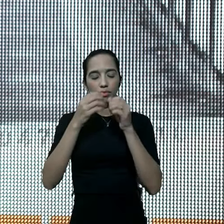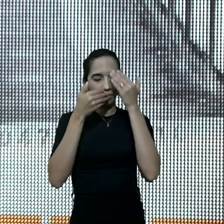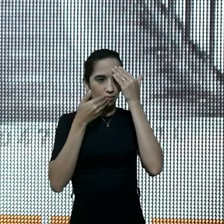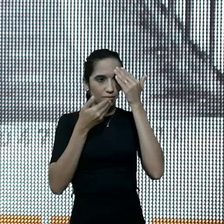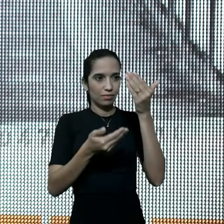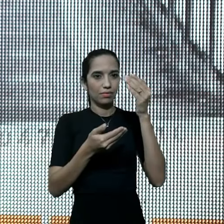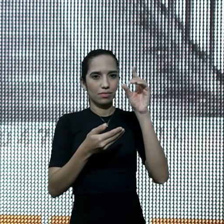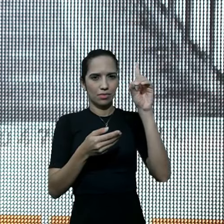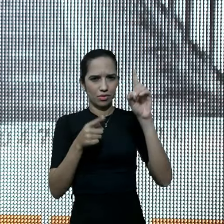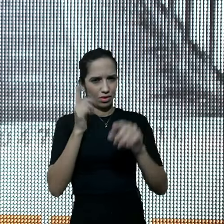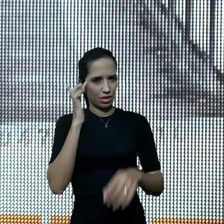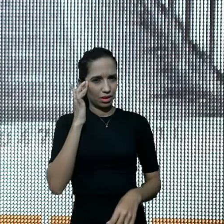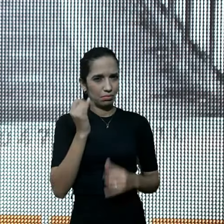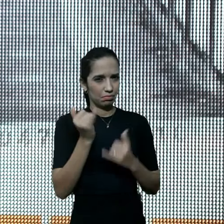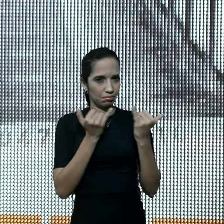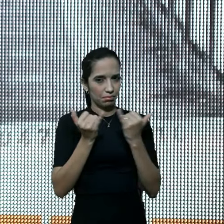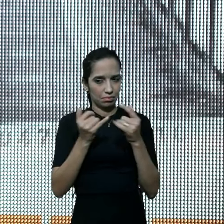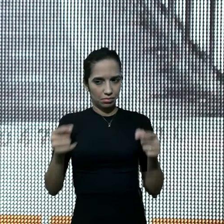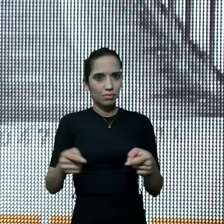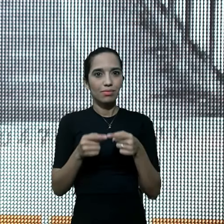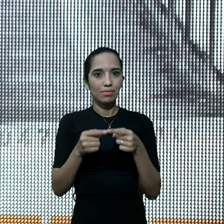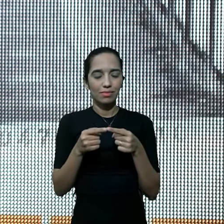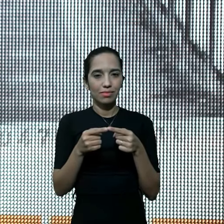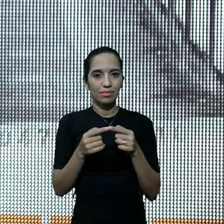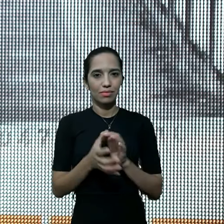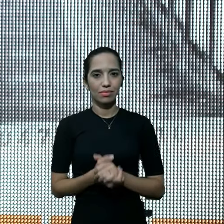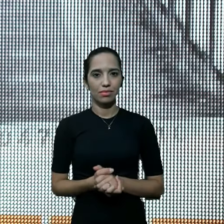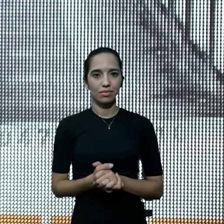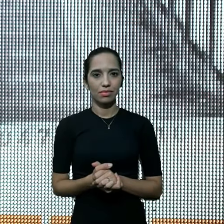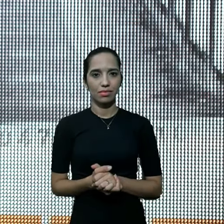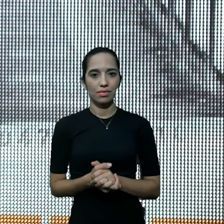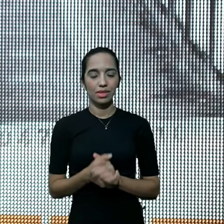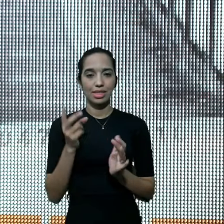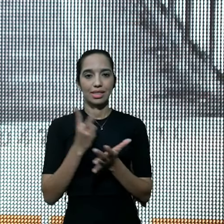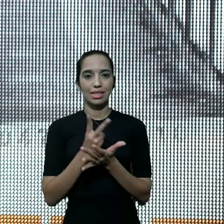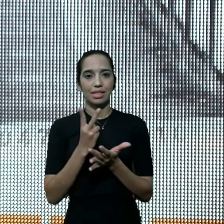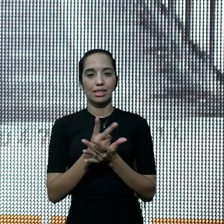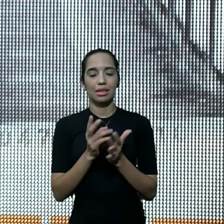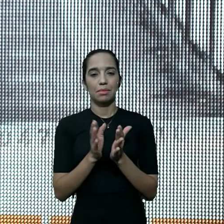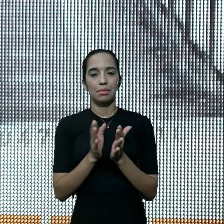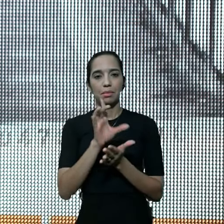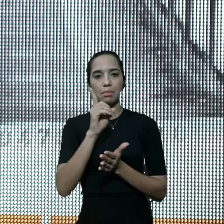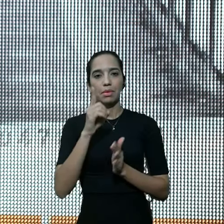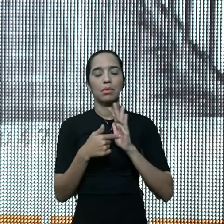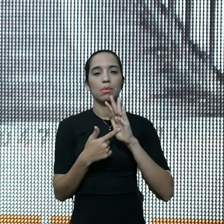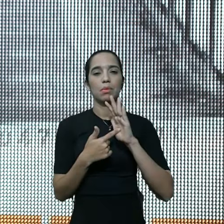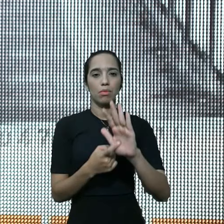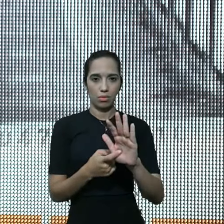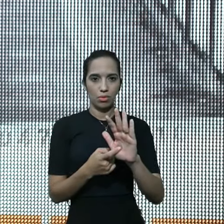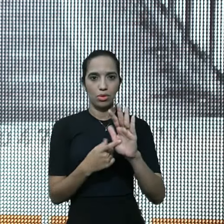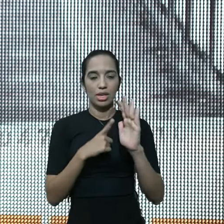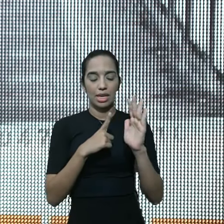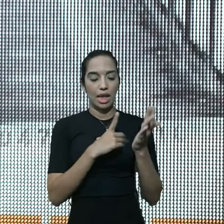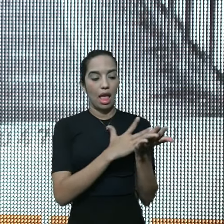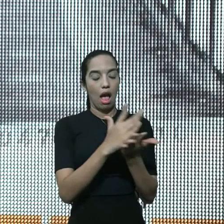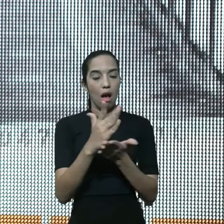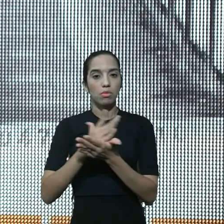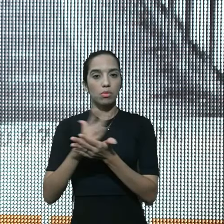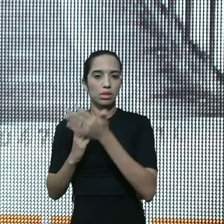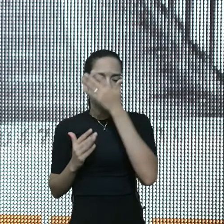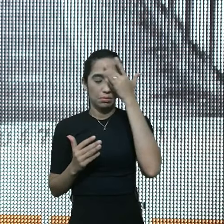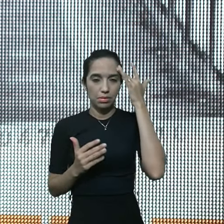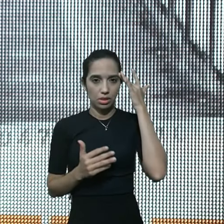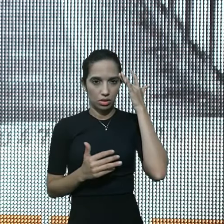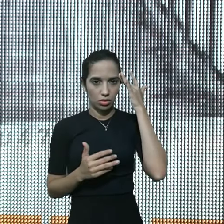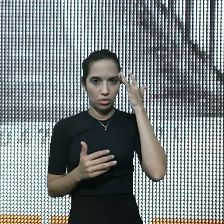Deus, será que isso parece, familiar a você, todo o tempo, a palavra de Deus, nos mostra, que existem pessoas, que vão